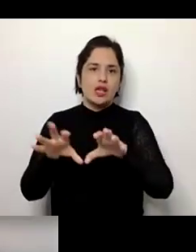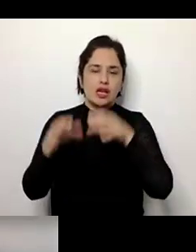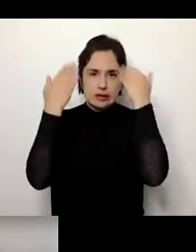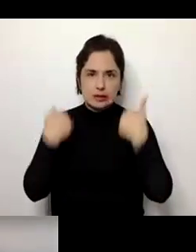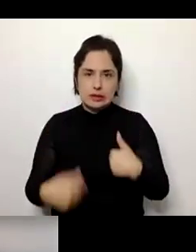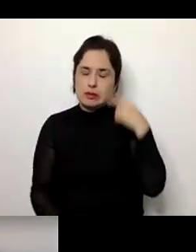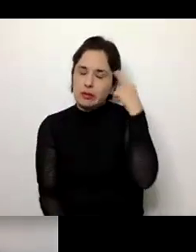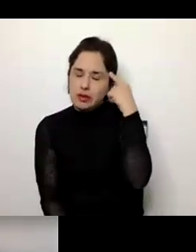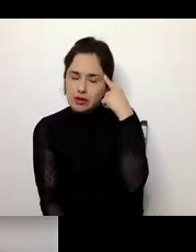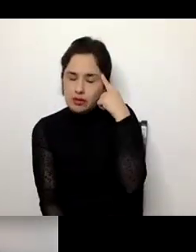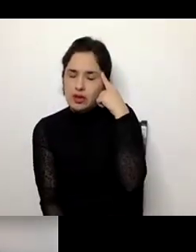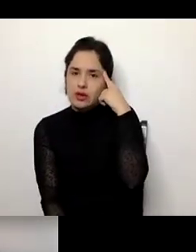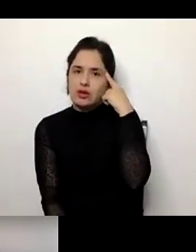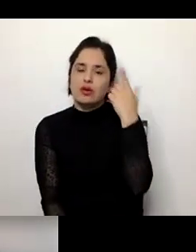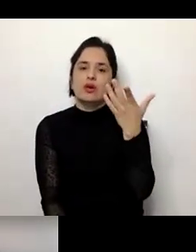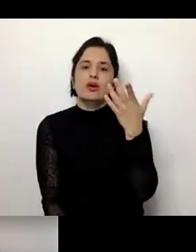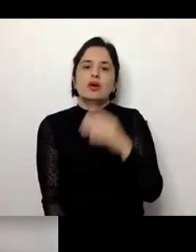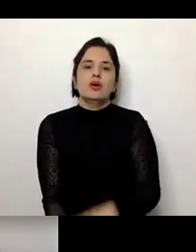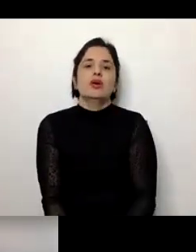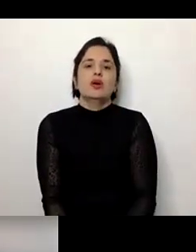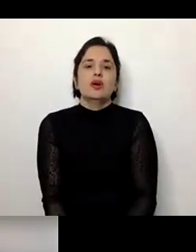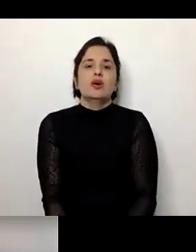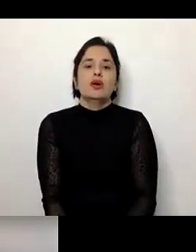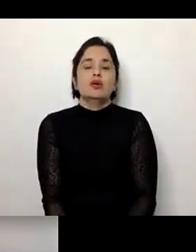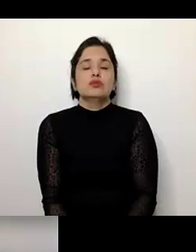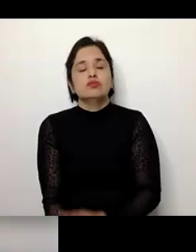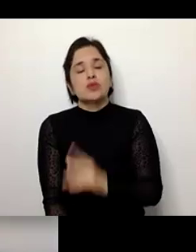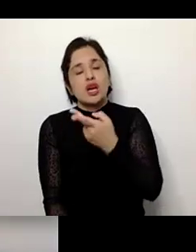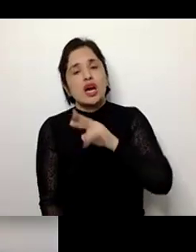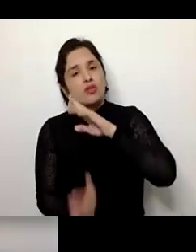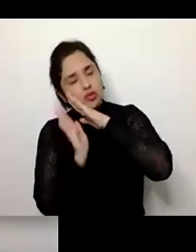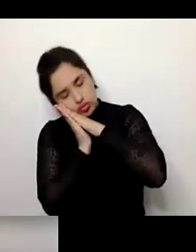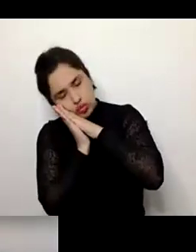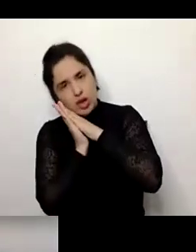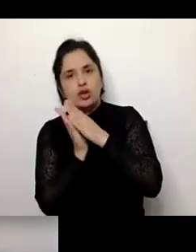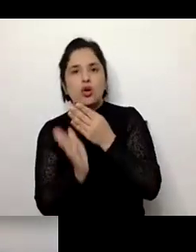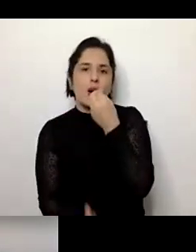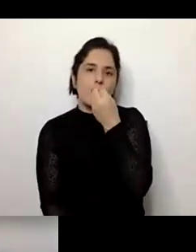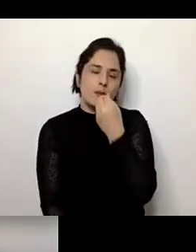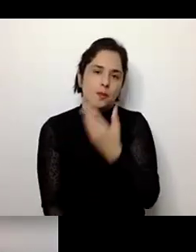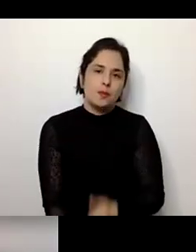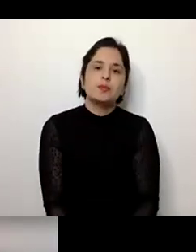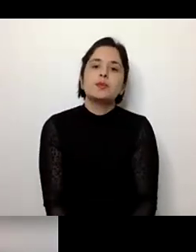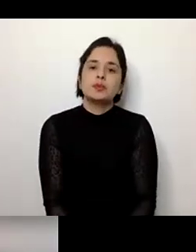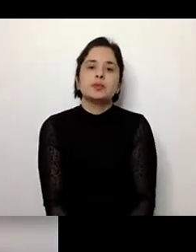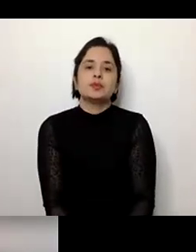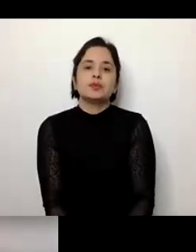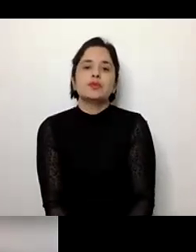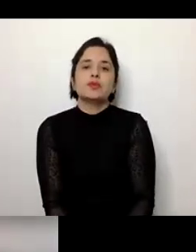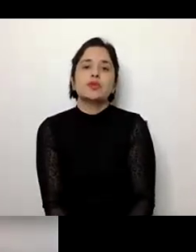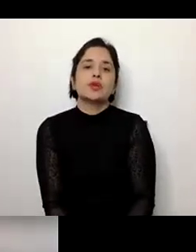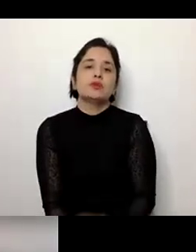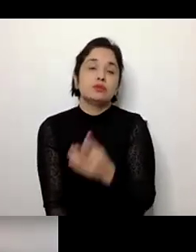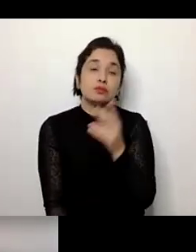cognitivas, as perdas funcionales, alterações no sonho e no apetito, alterações